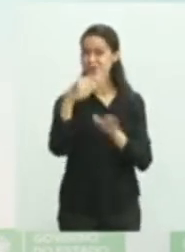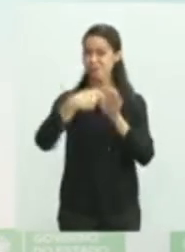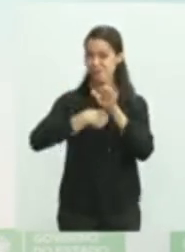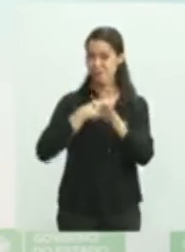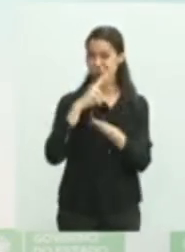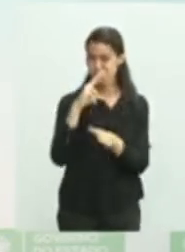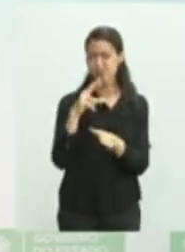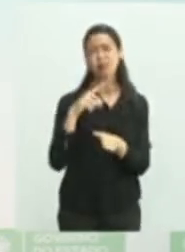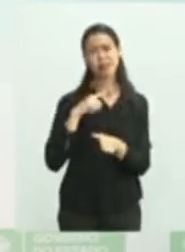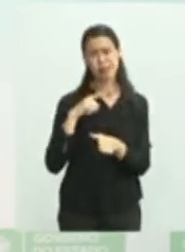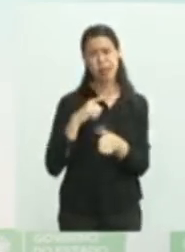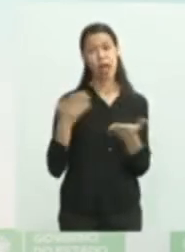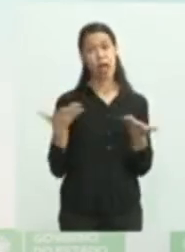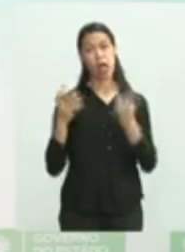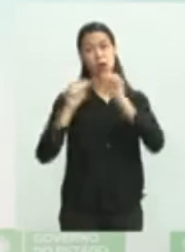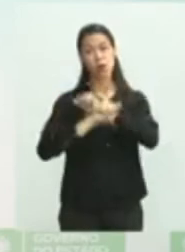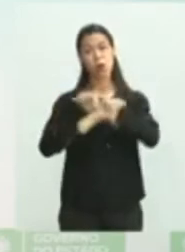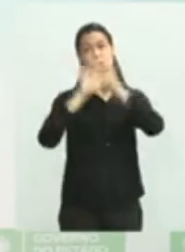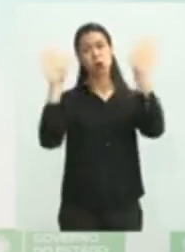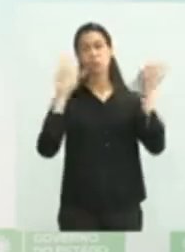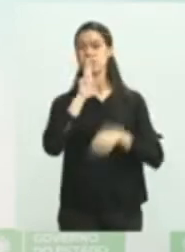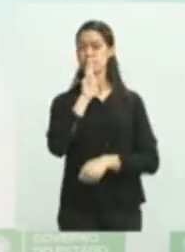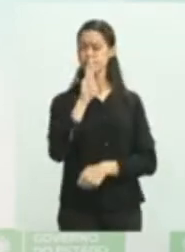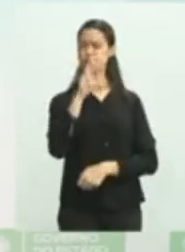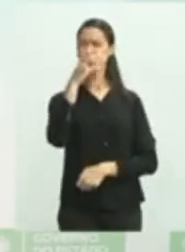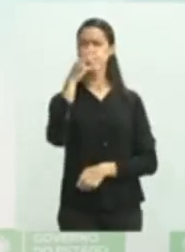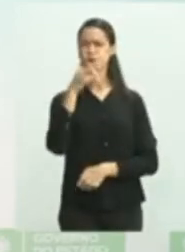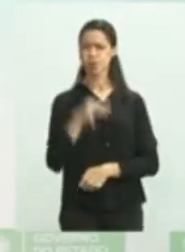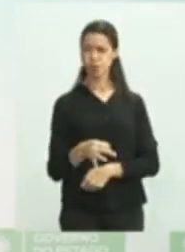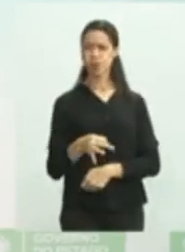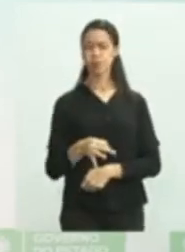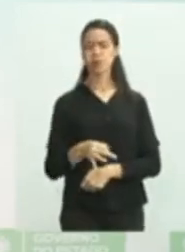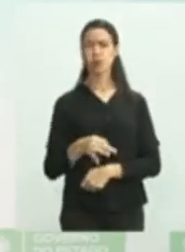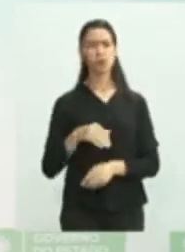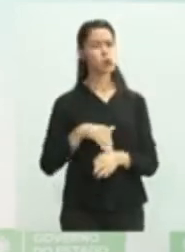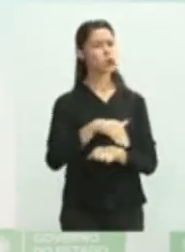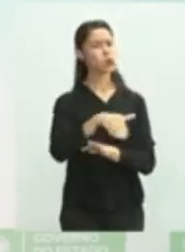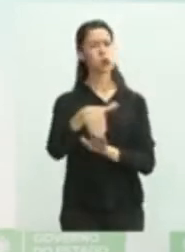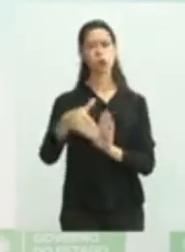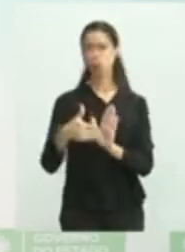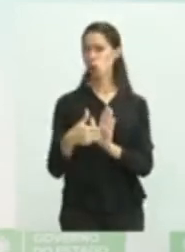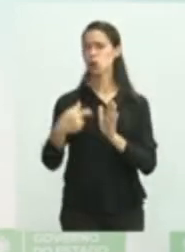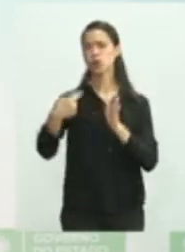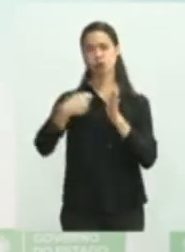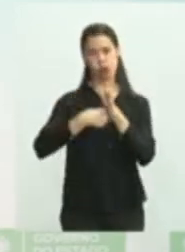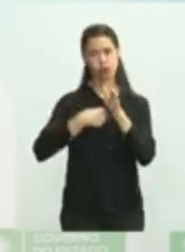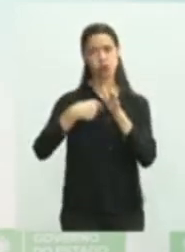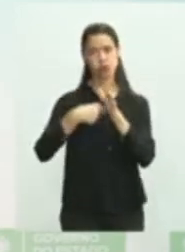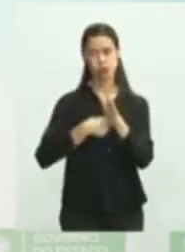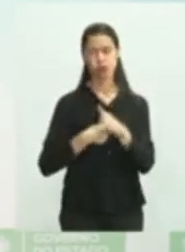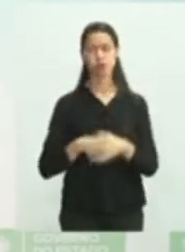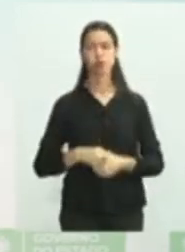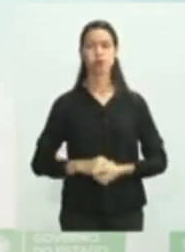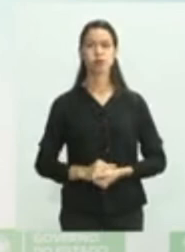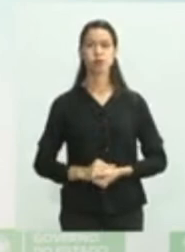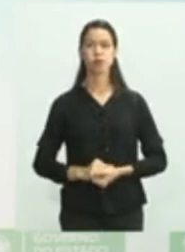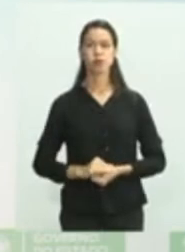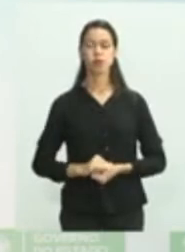gente possa, de fato, responder a todas as perguntas que nos chegaram até amanhã de hoje.